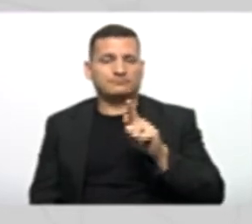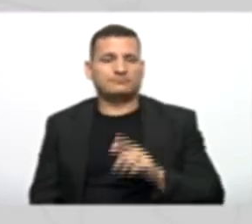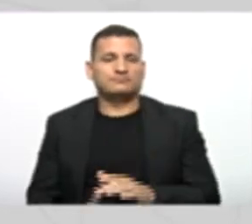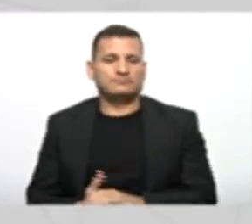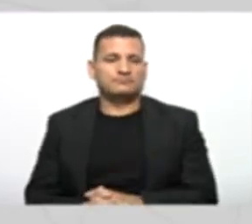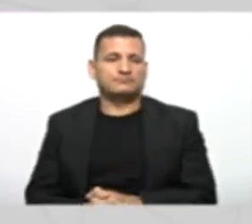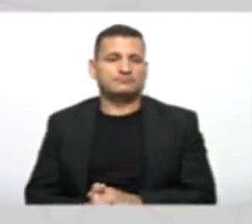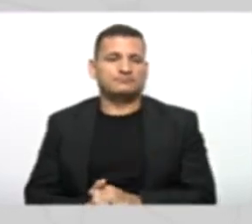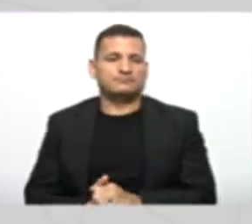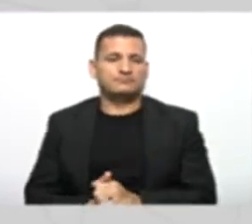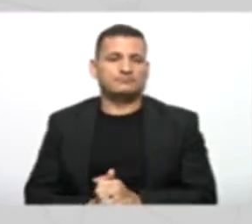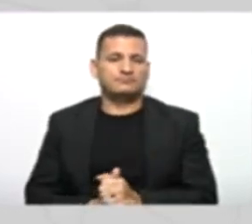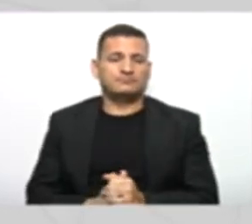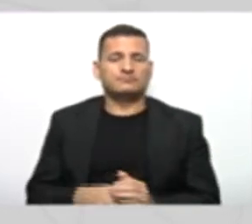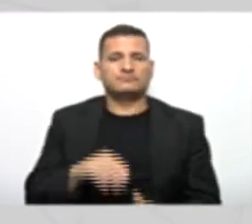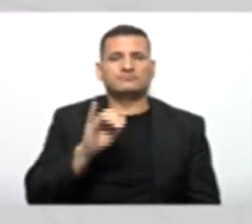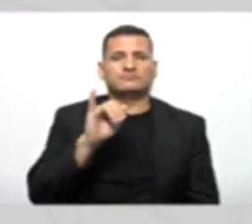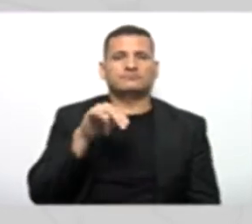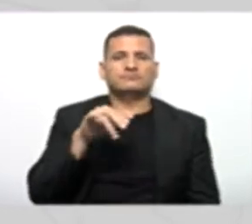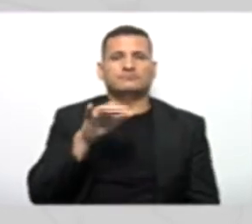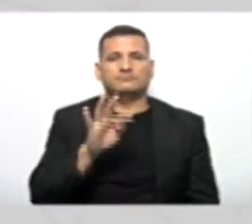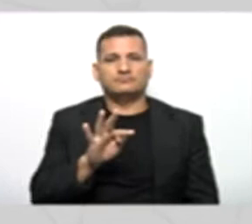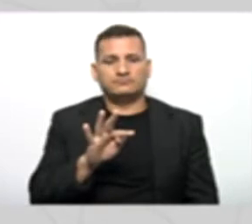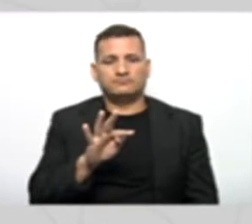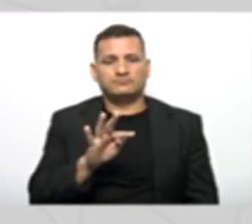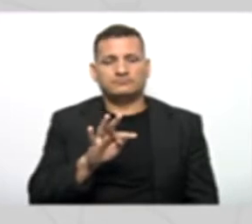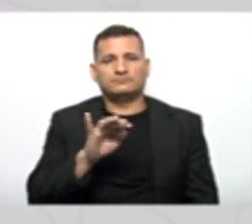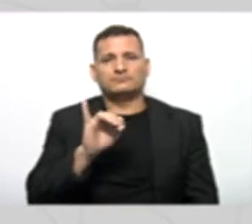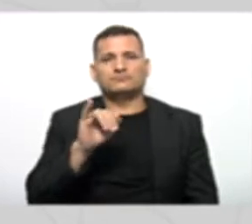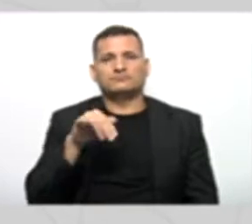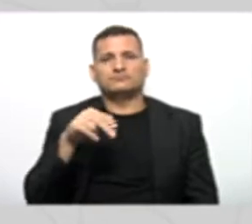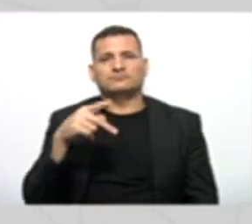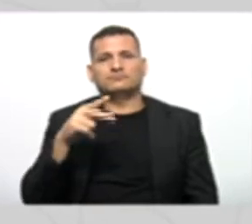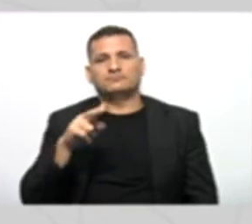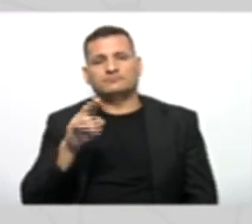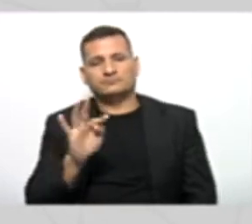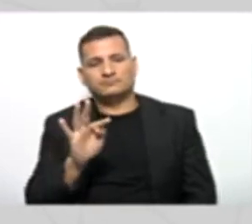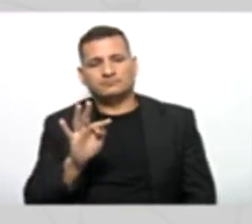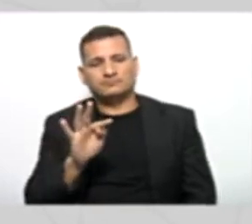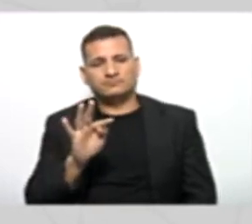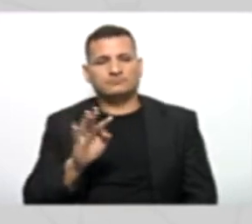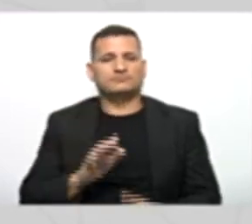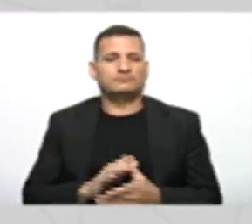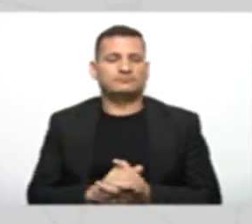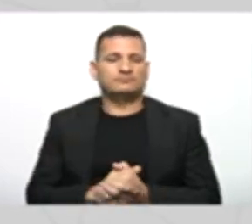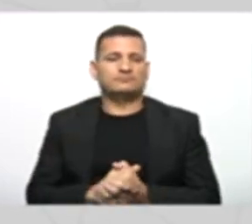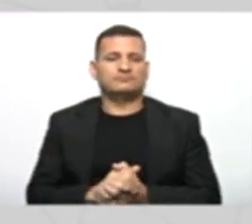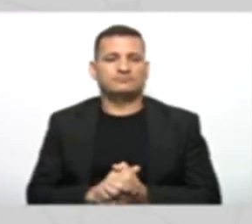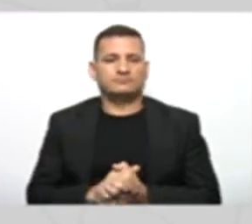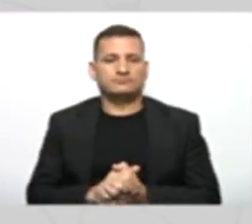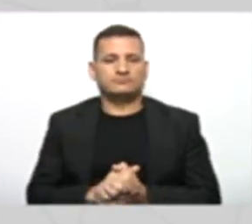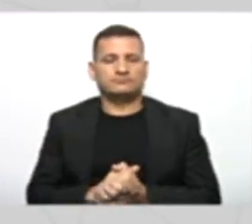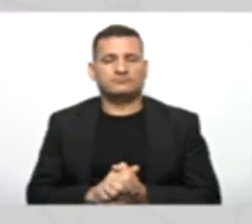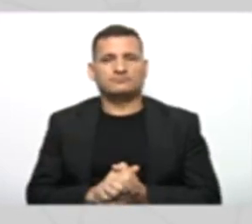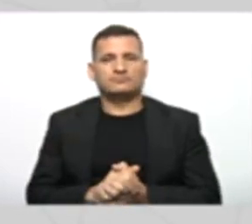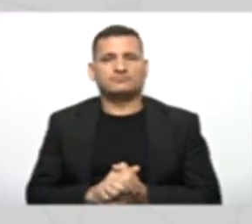pode usar Int Input Que é para ler Só os valores Que caracterizam Valor do tipo inteiro Assim como Para o CPF Para data de nascimento